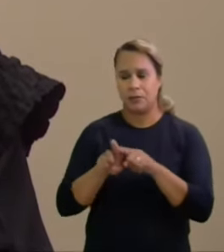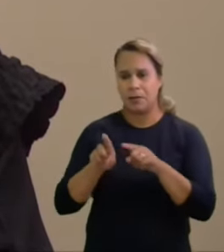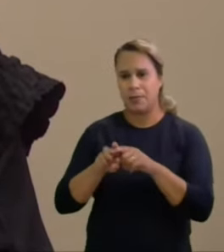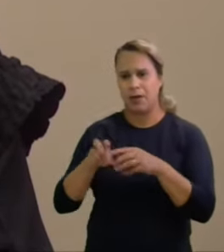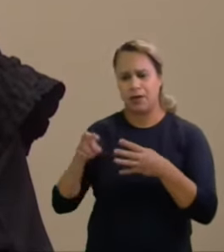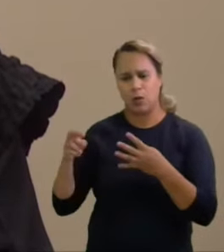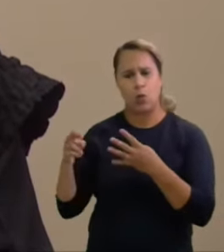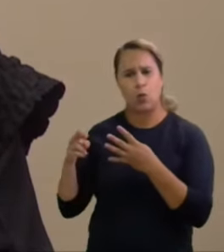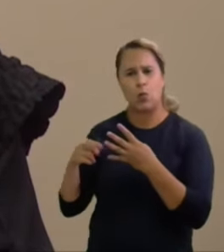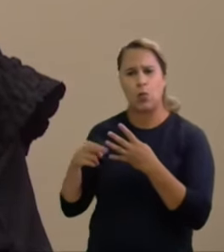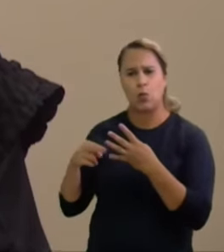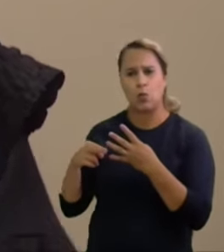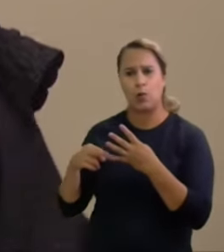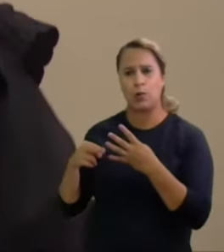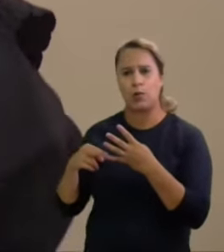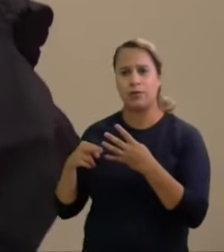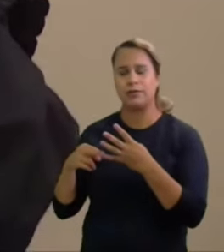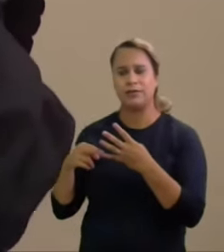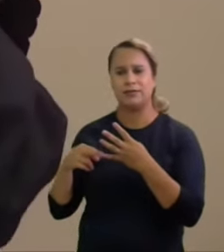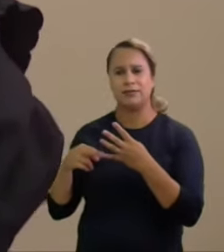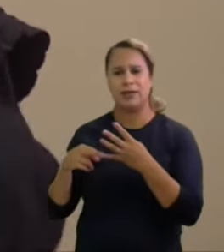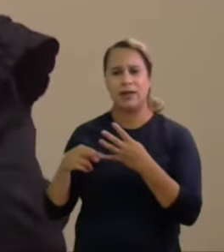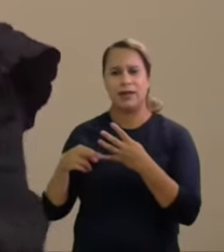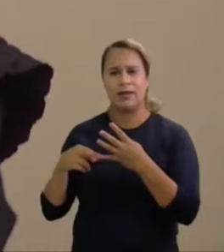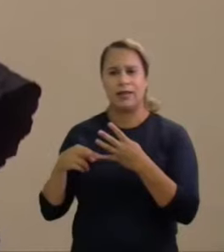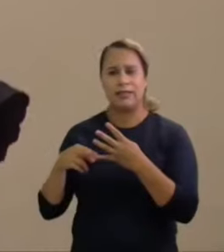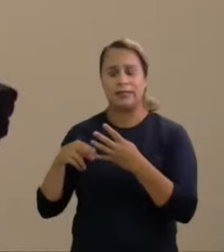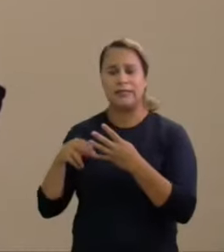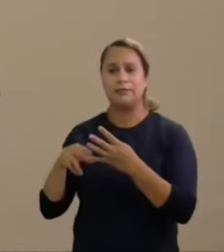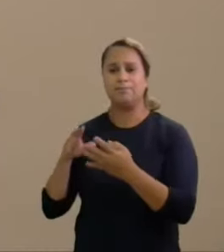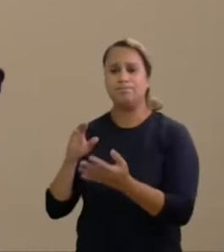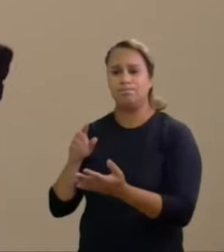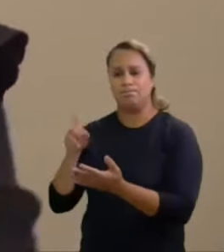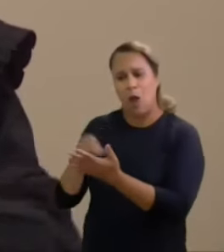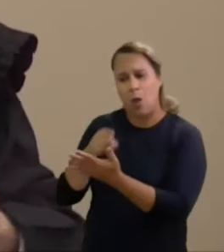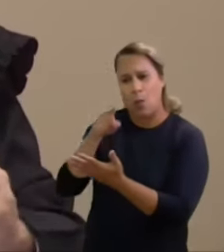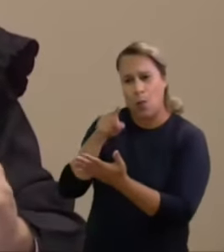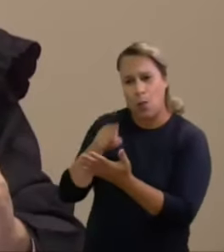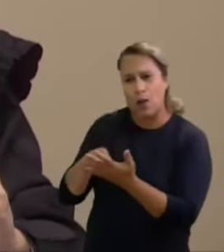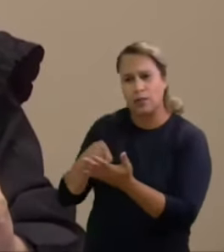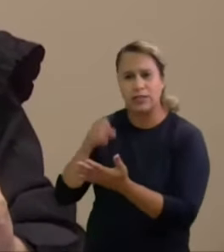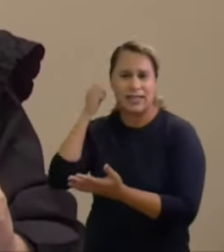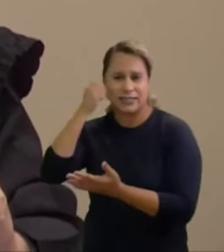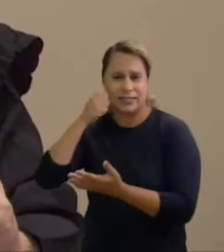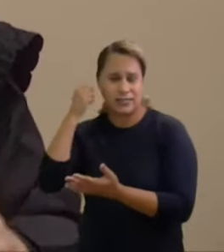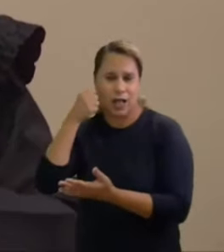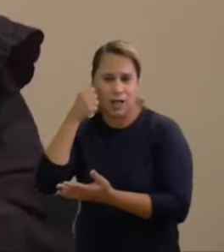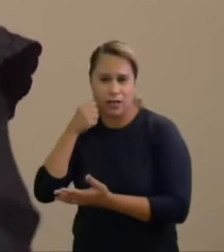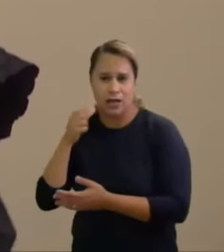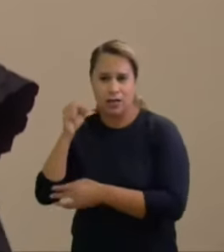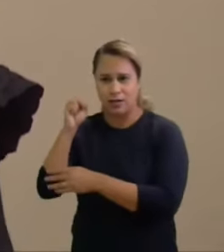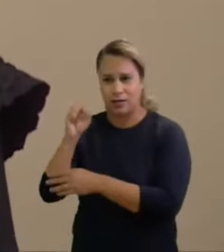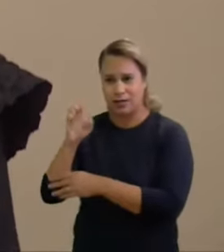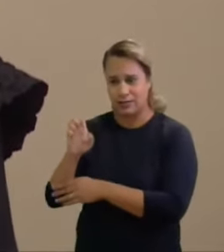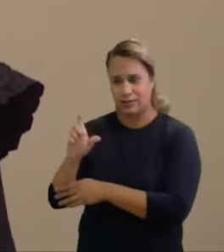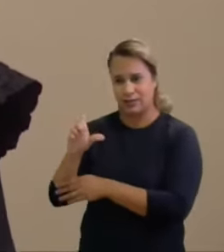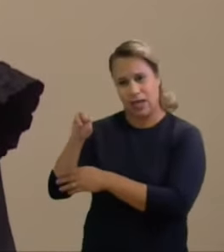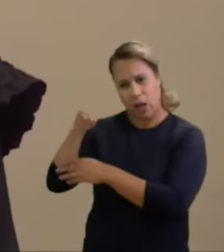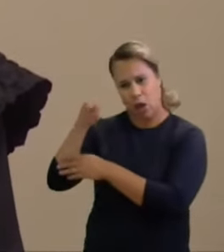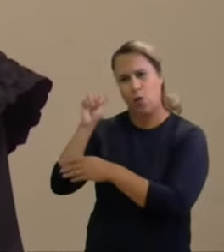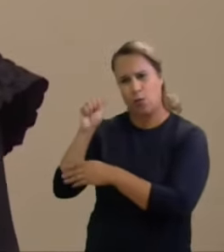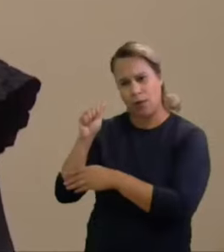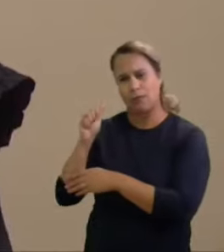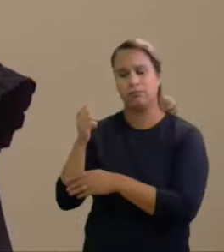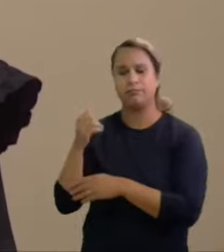mandato da senadora Selma Ruda aqui é uma questão interessante porque muito se faz a comparação entre os dois